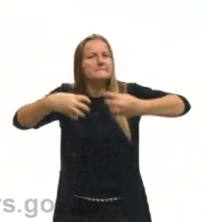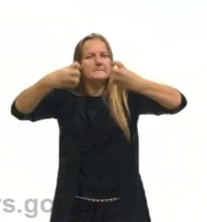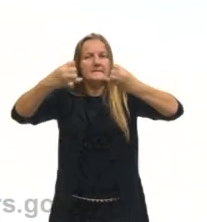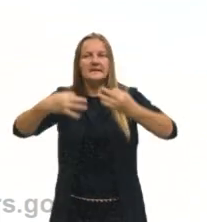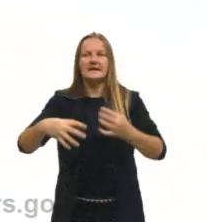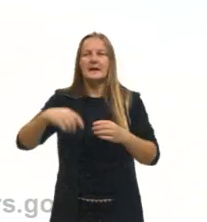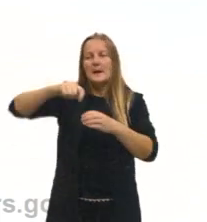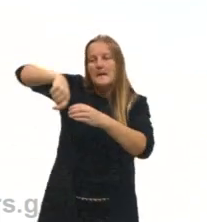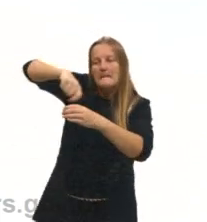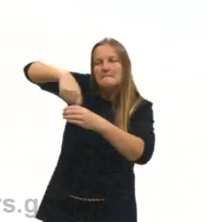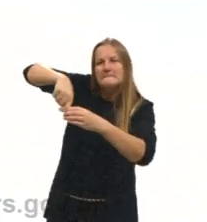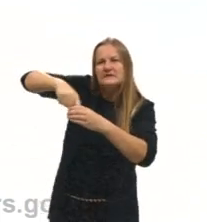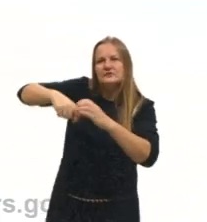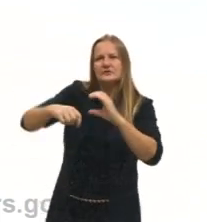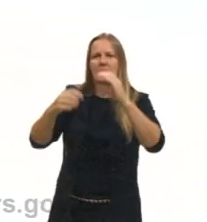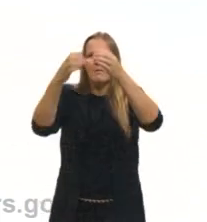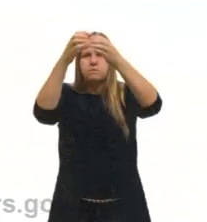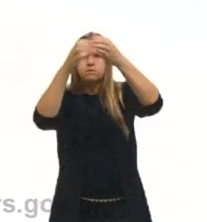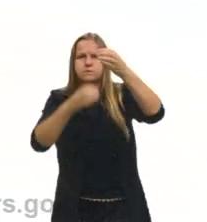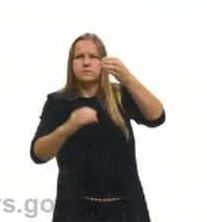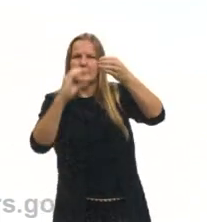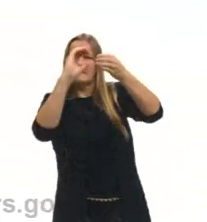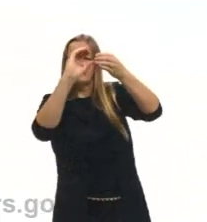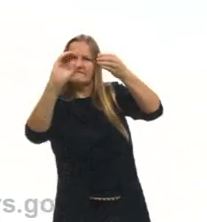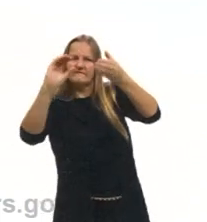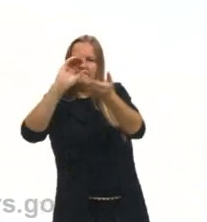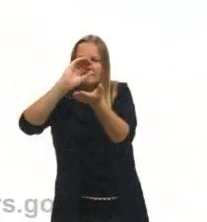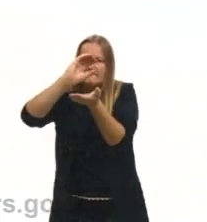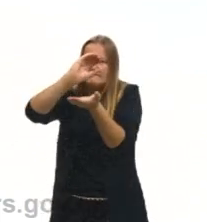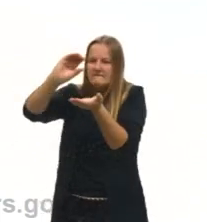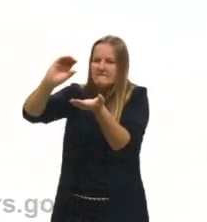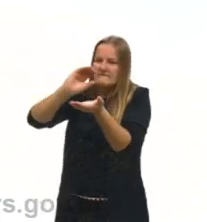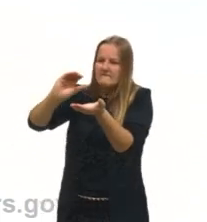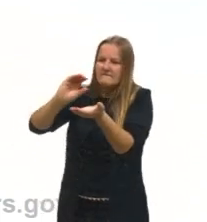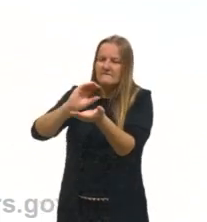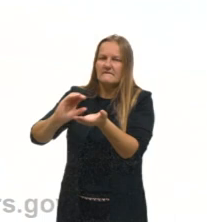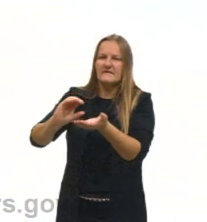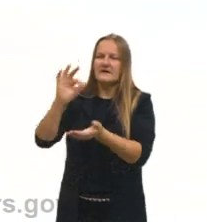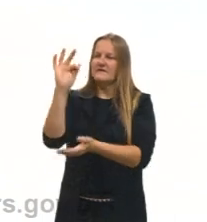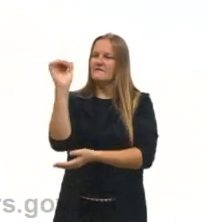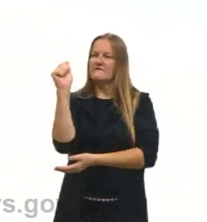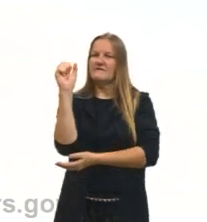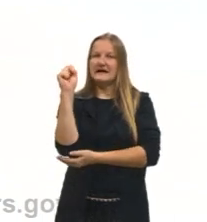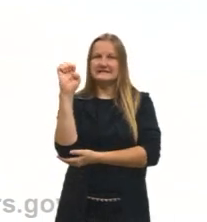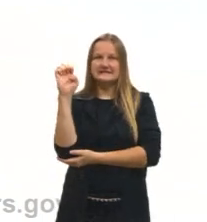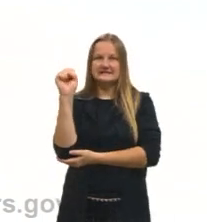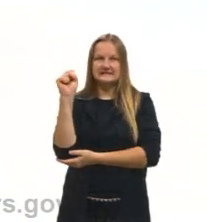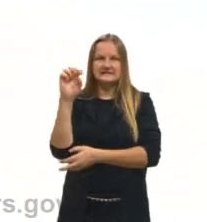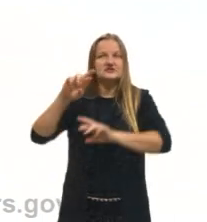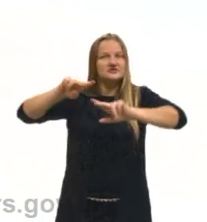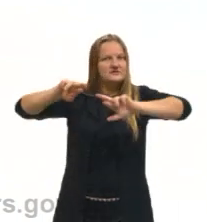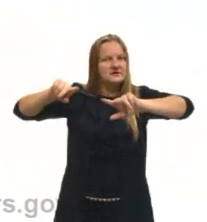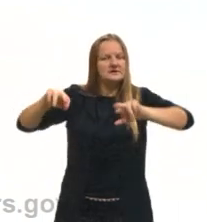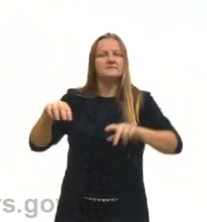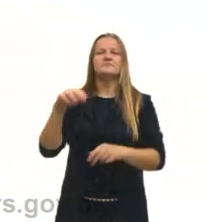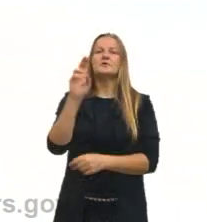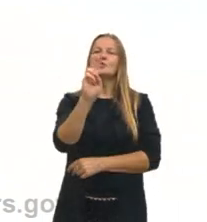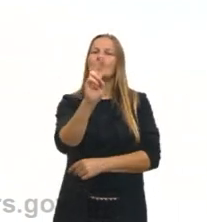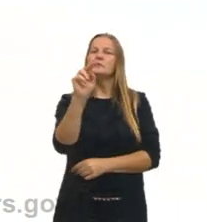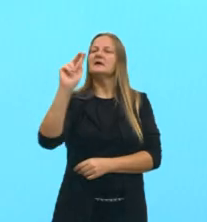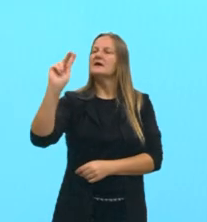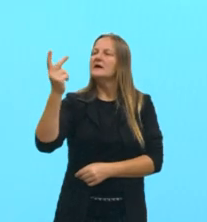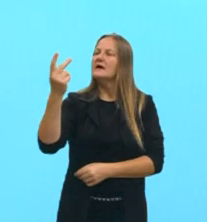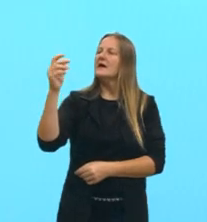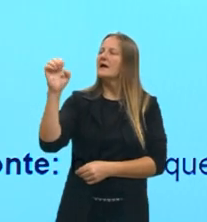mistura que apresenta várias fases, tá? É uma mistura heterogênea, tá? Hétero de diferentes,